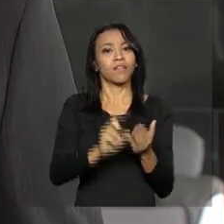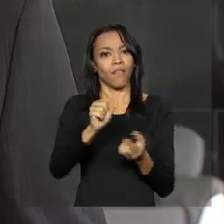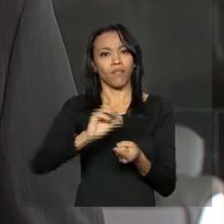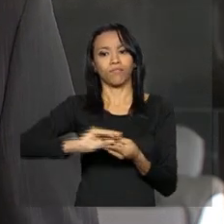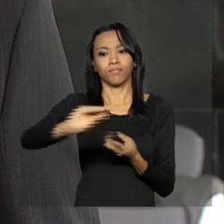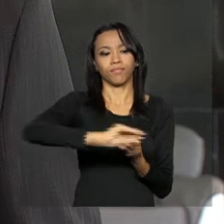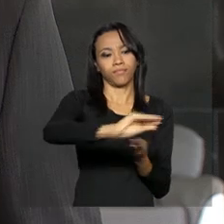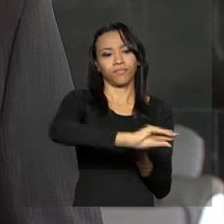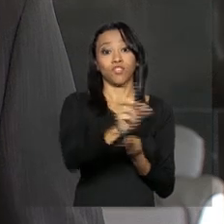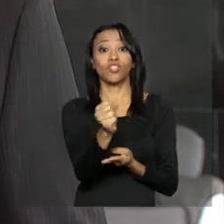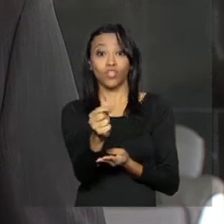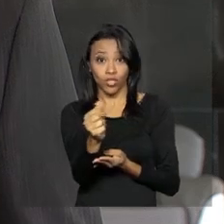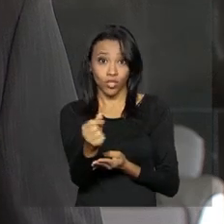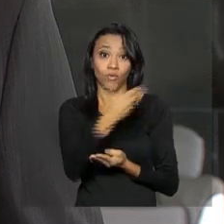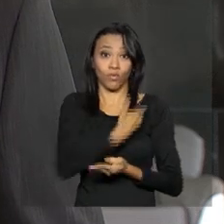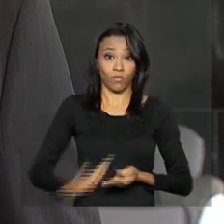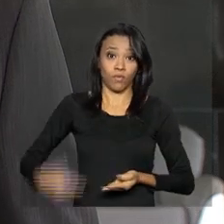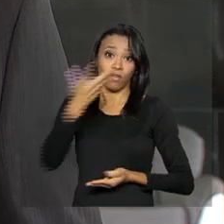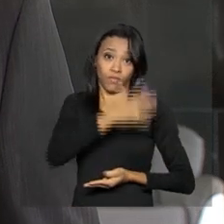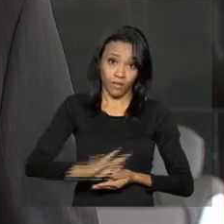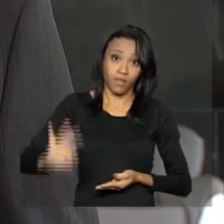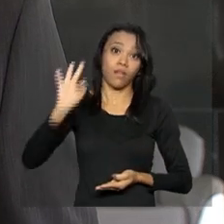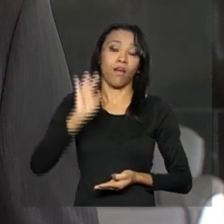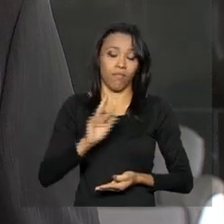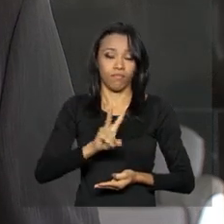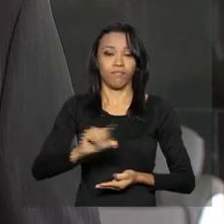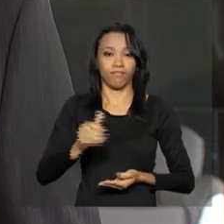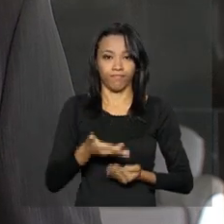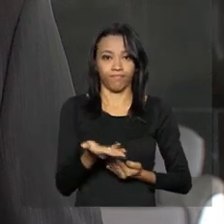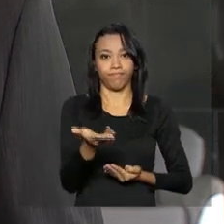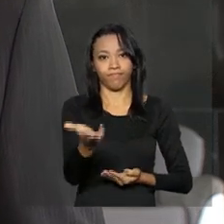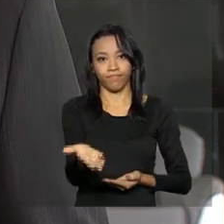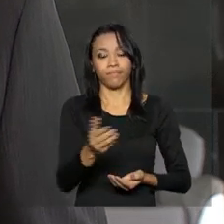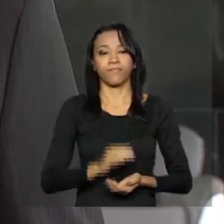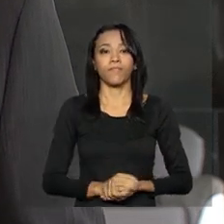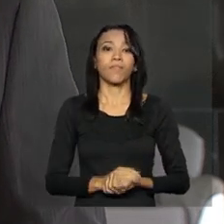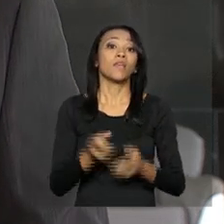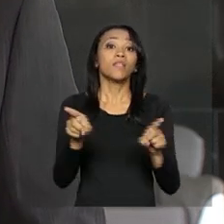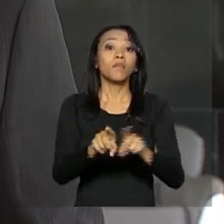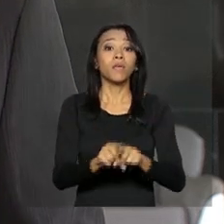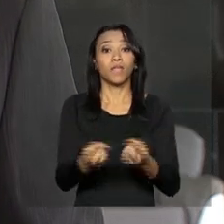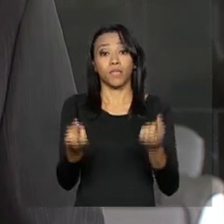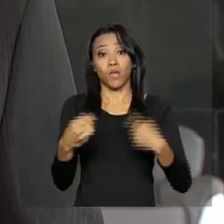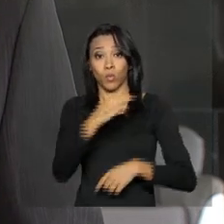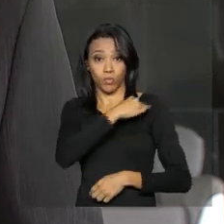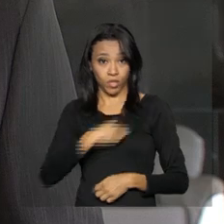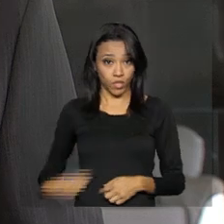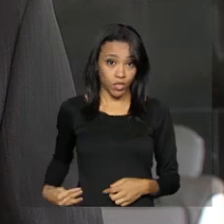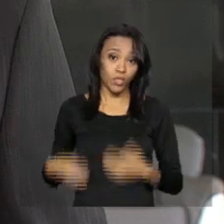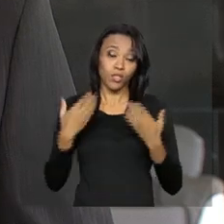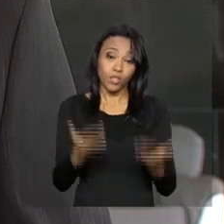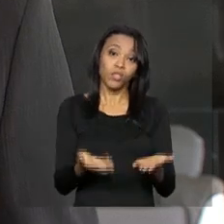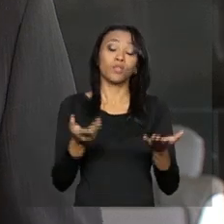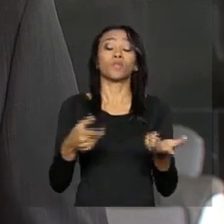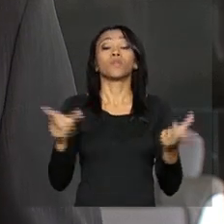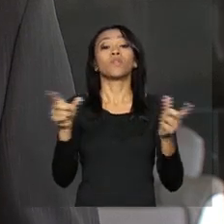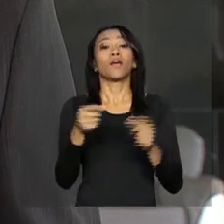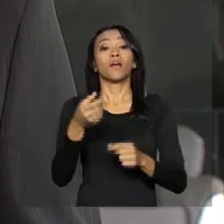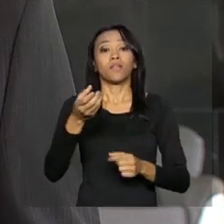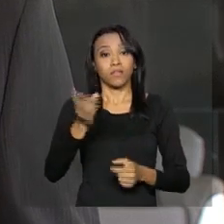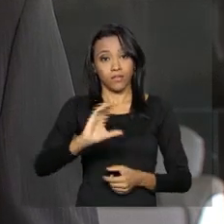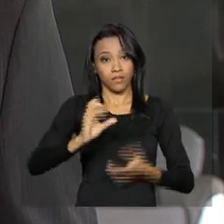Federal a fundo perdido, além de um aporte das aceleradoras privadas. O ministro Celso Pancera, da Ciência e Tecnologia,